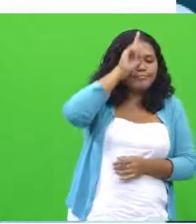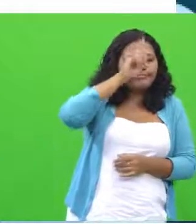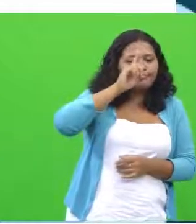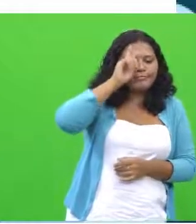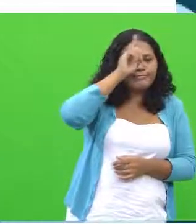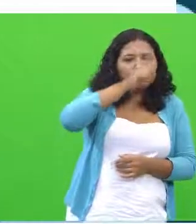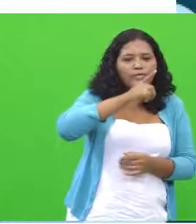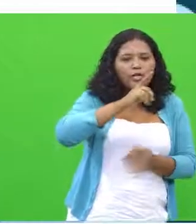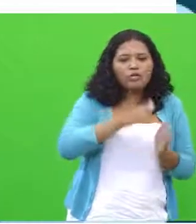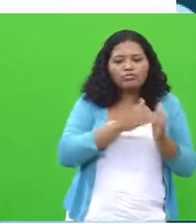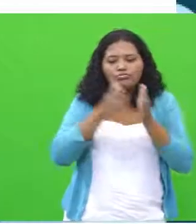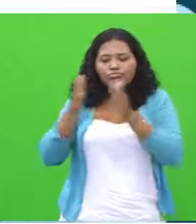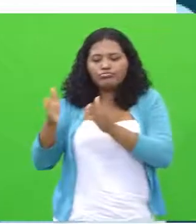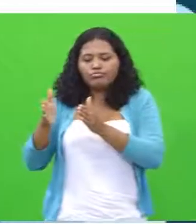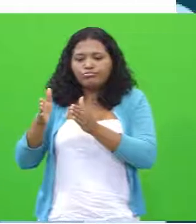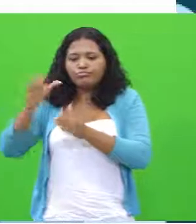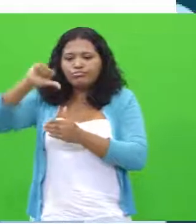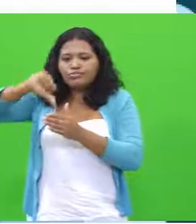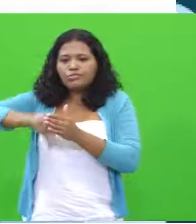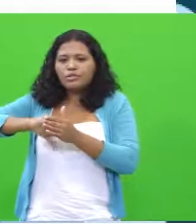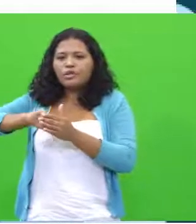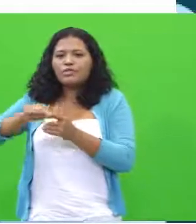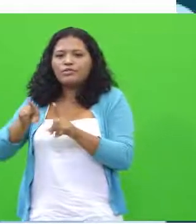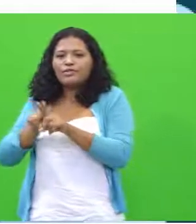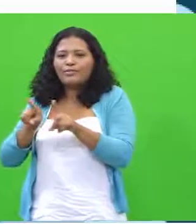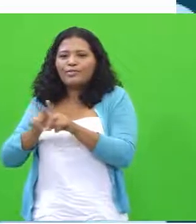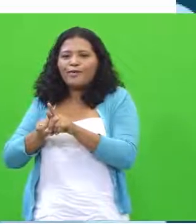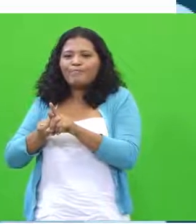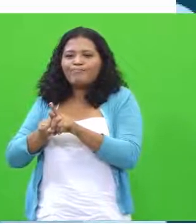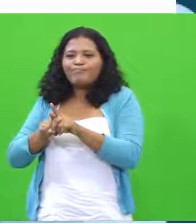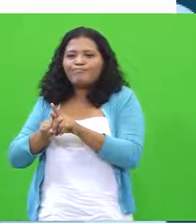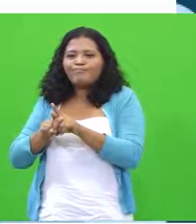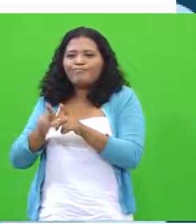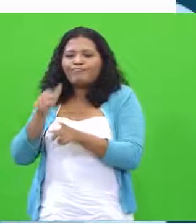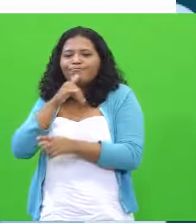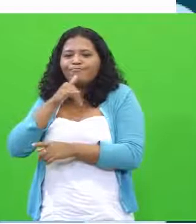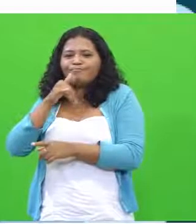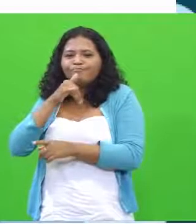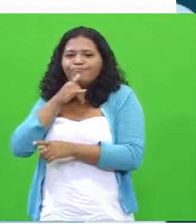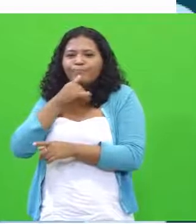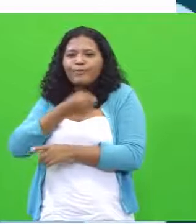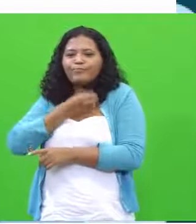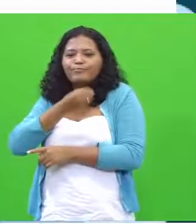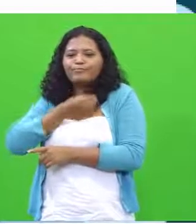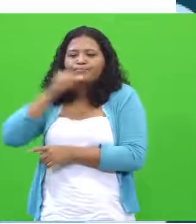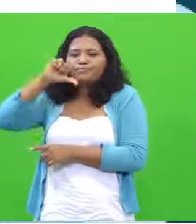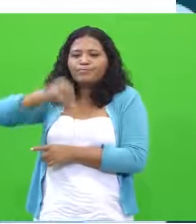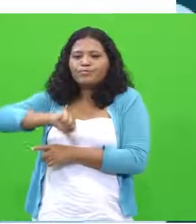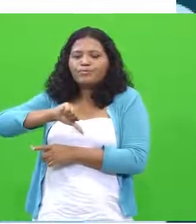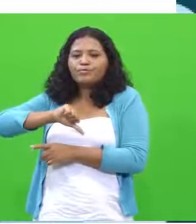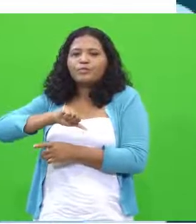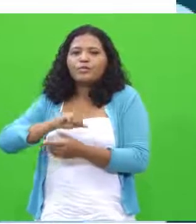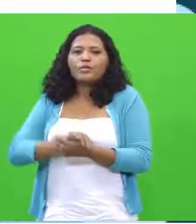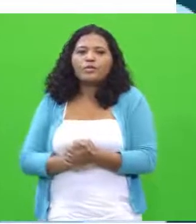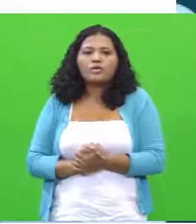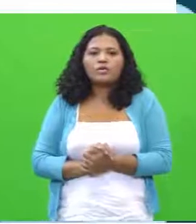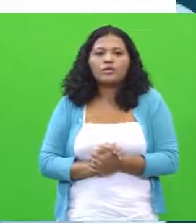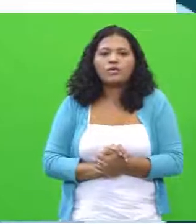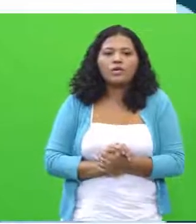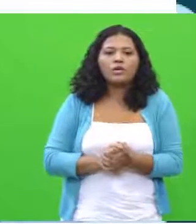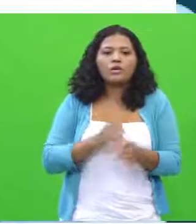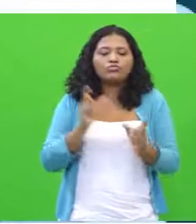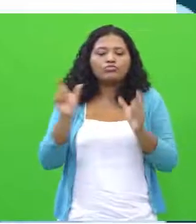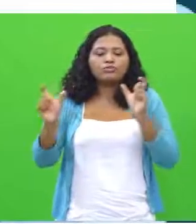pode arruinar reputações. Olha só, muito sério isso, né? Então, diante dessas